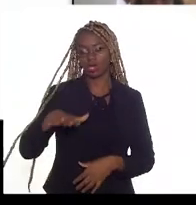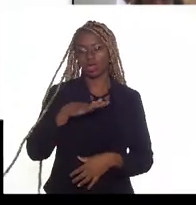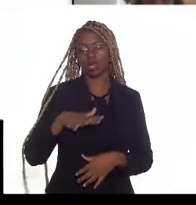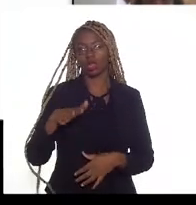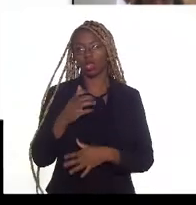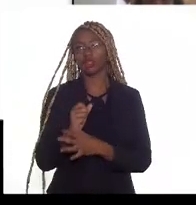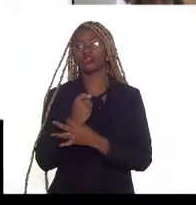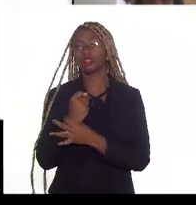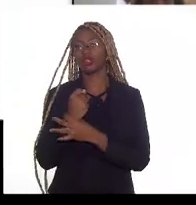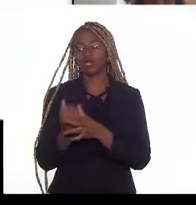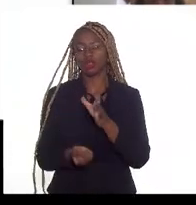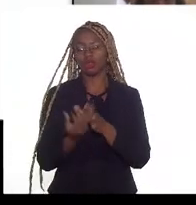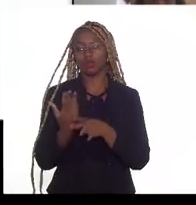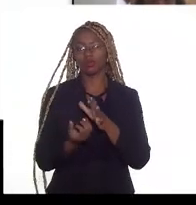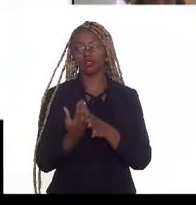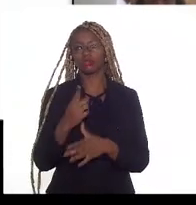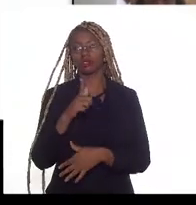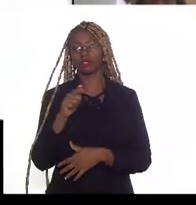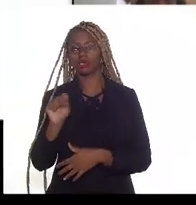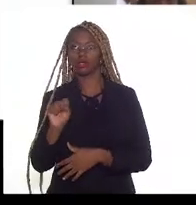na produção de gás.